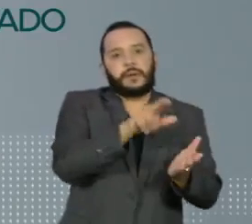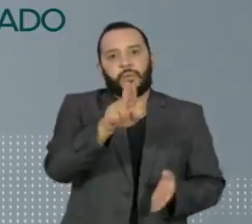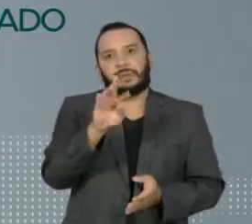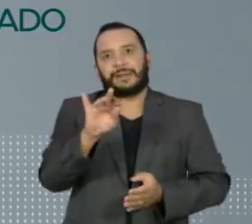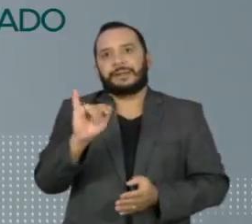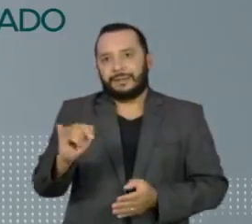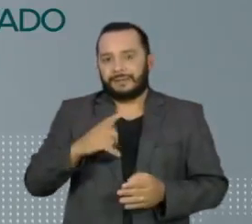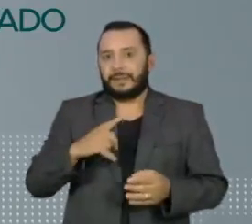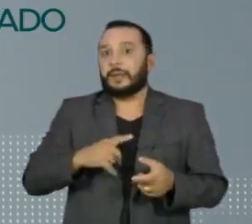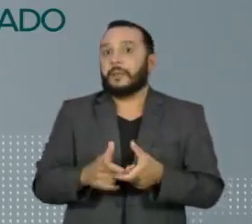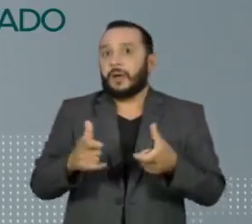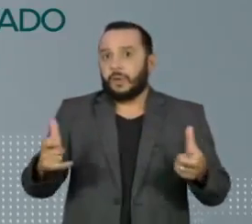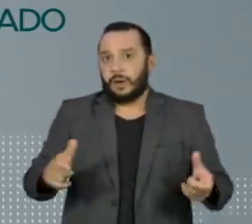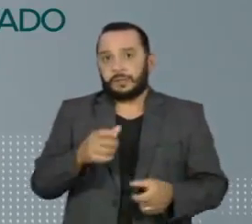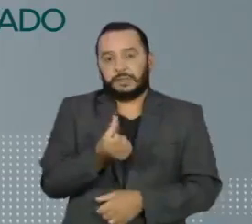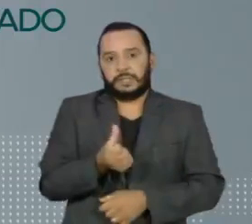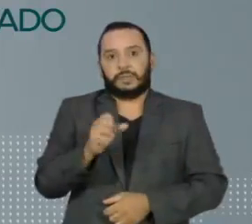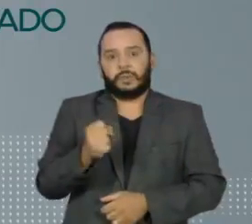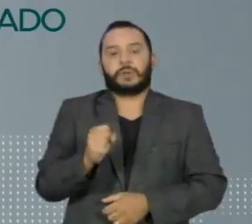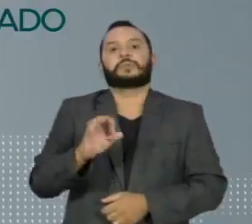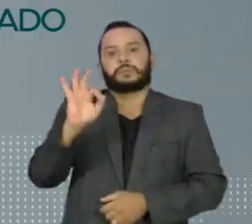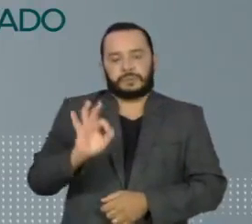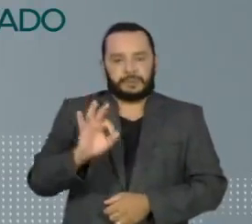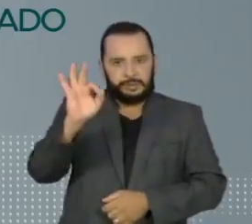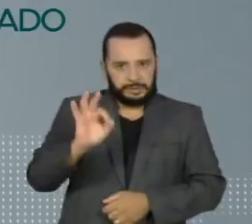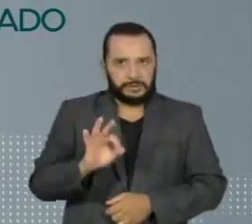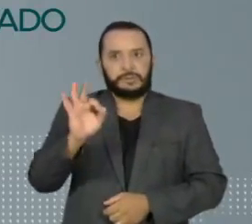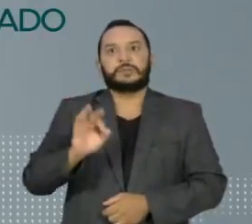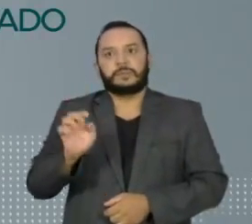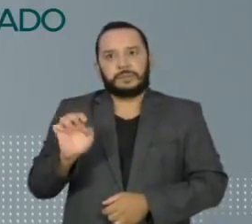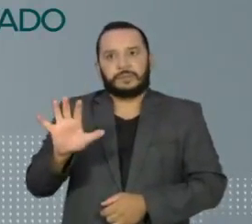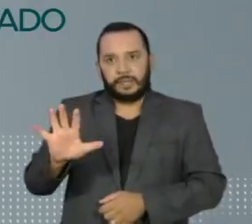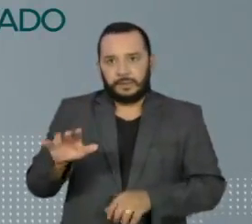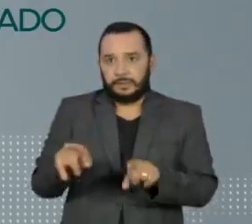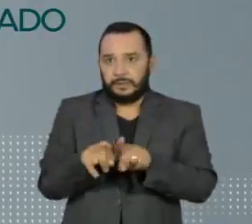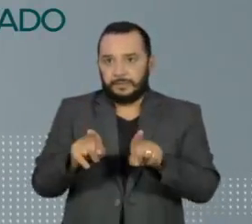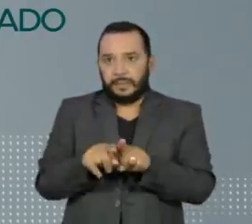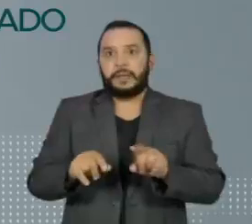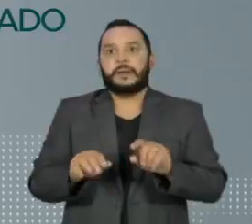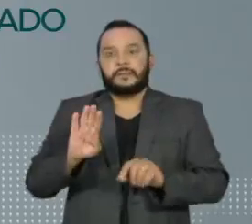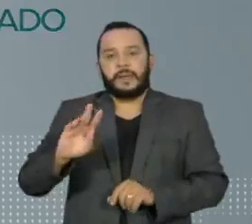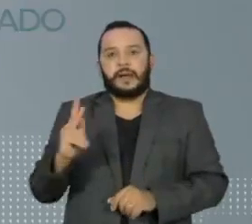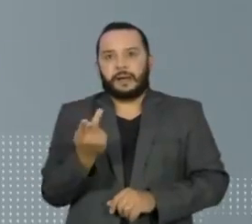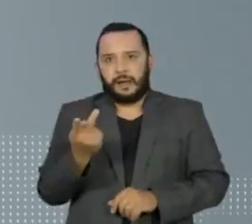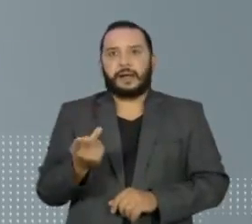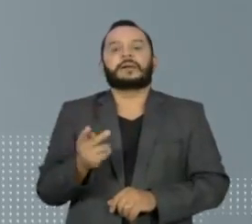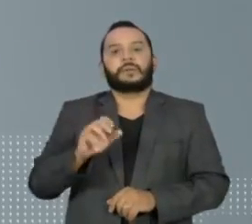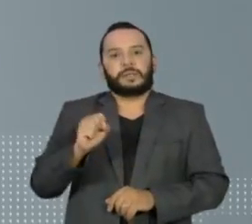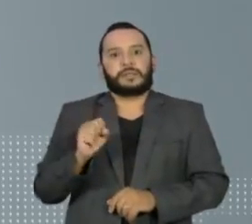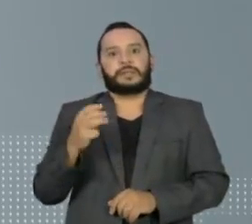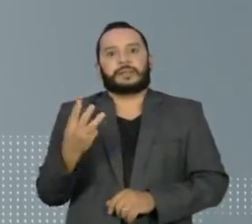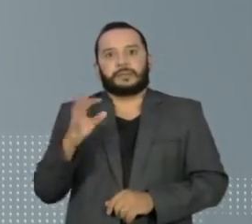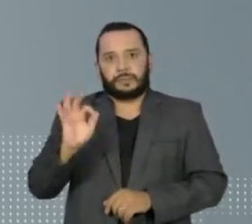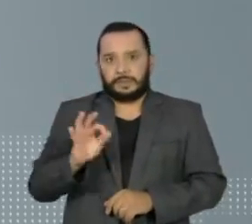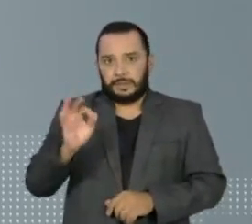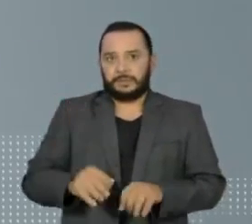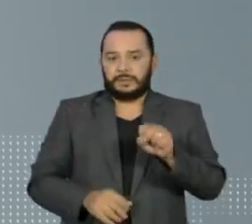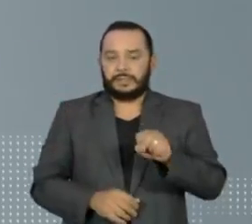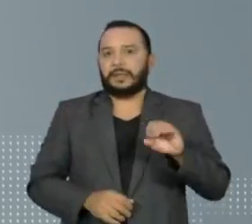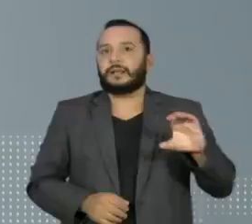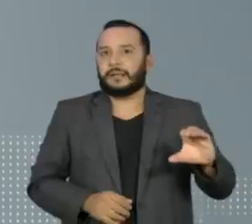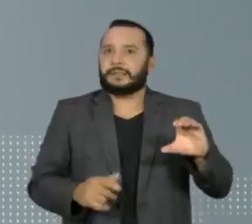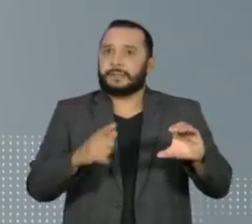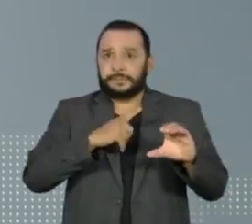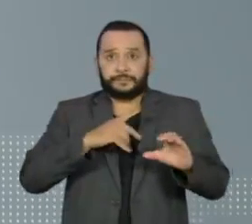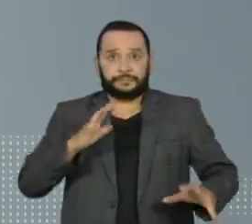para a Covid-19. 68% no estado e 83% em Belo Horizonte. Santa Catarina